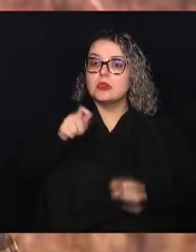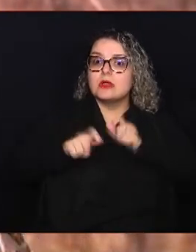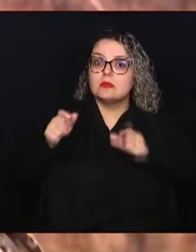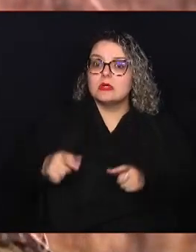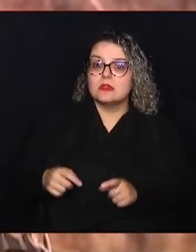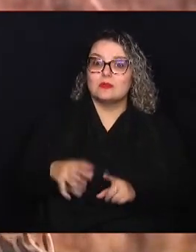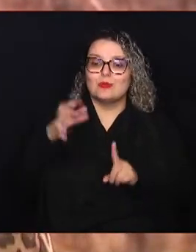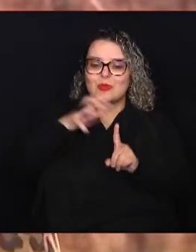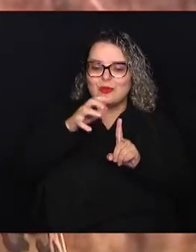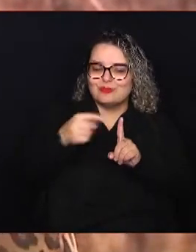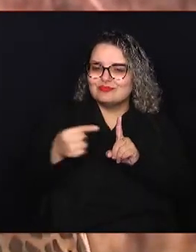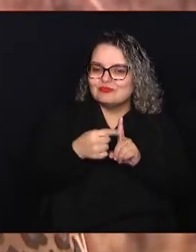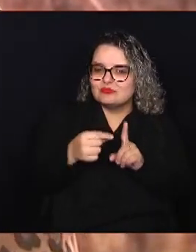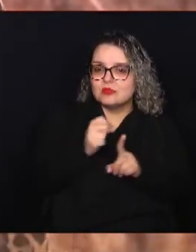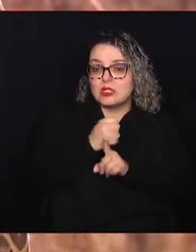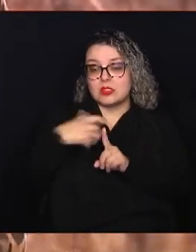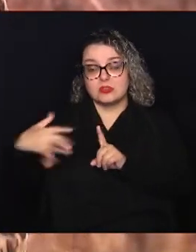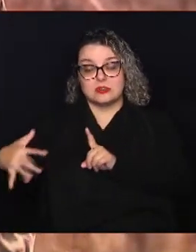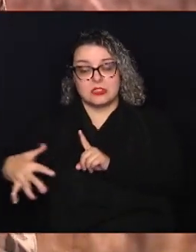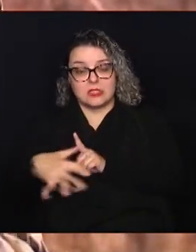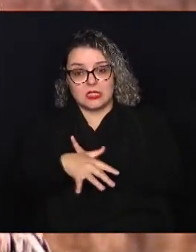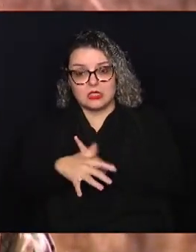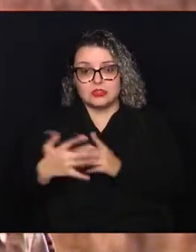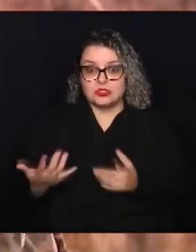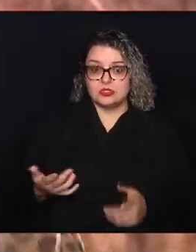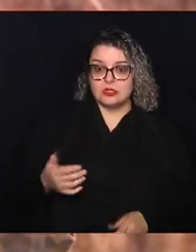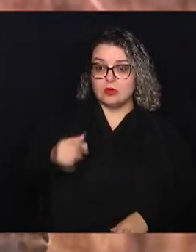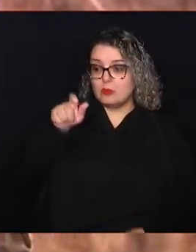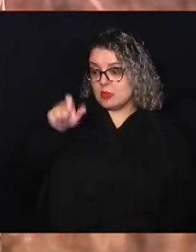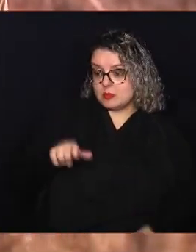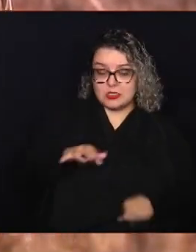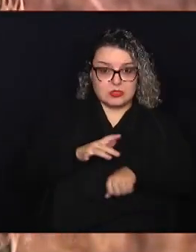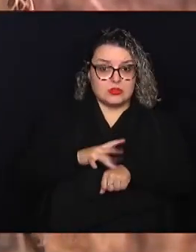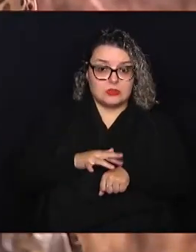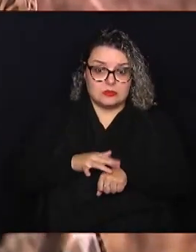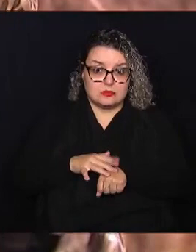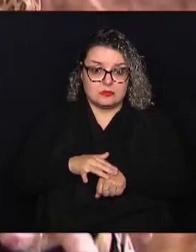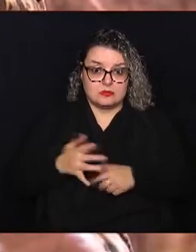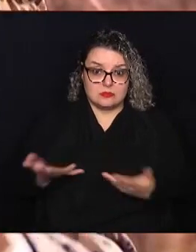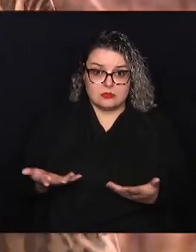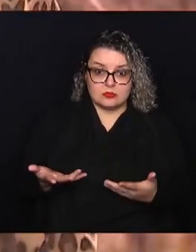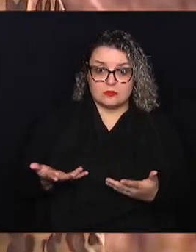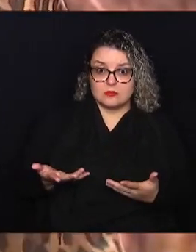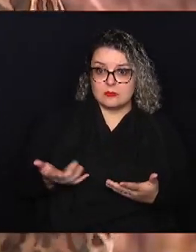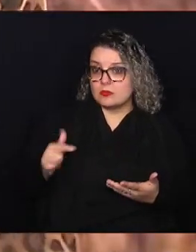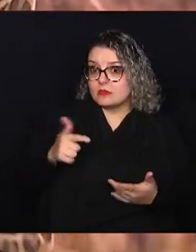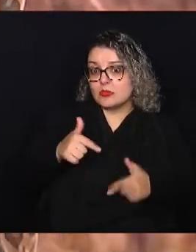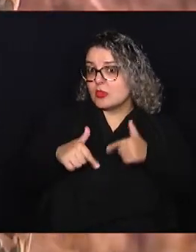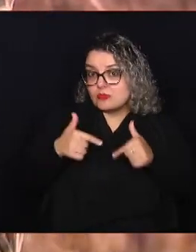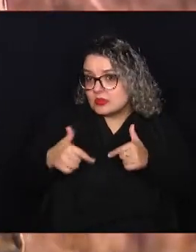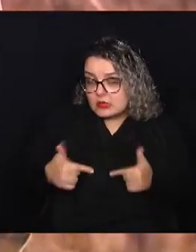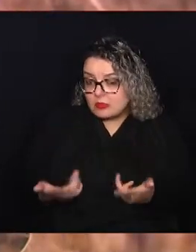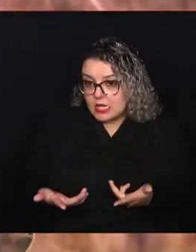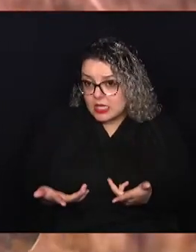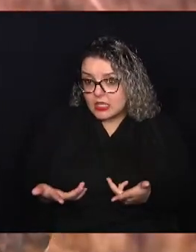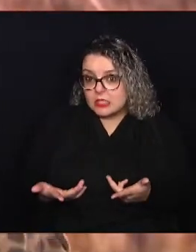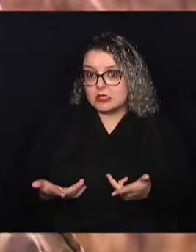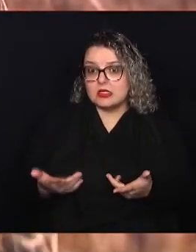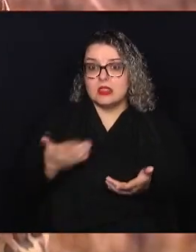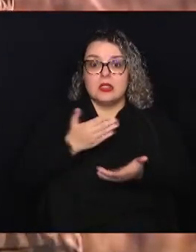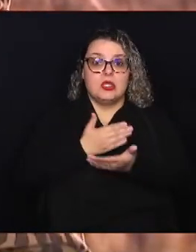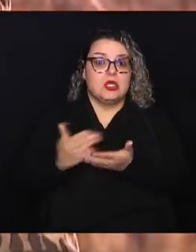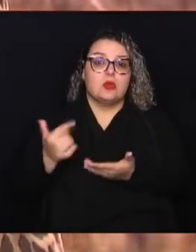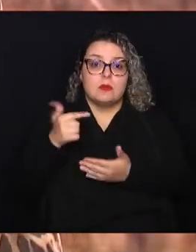negativamente também para a sociedade. Ou seja, uma pessoa doente, às vezes, ela fica até mesmo sem trabalhar e ela começa a não render